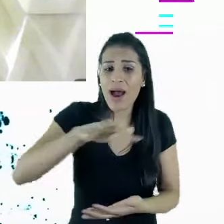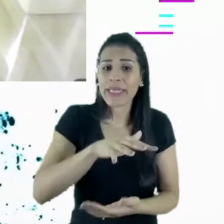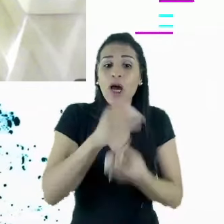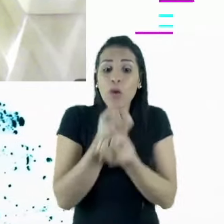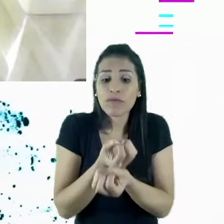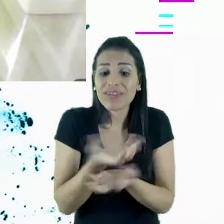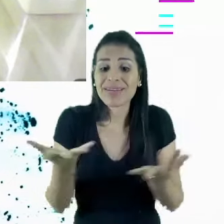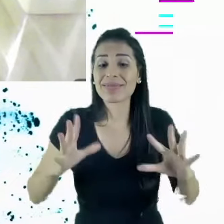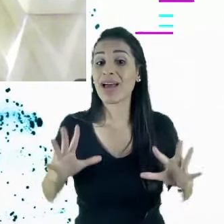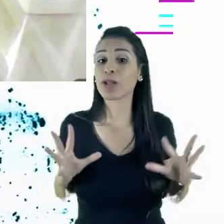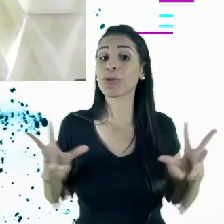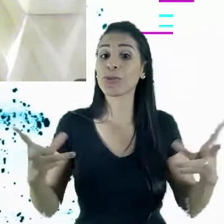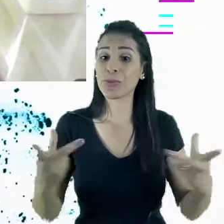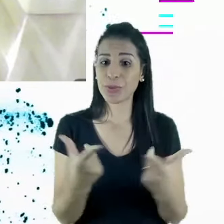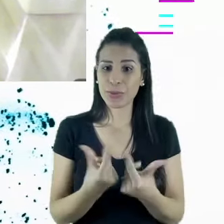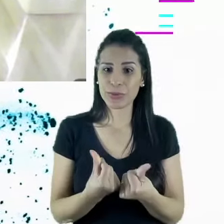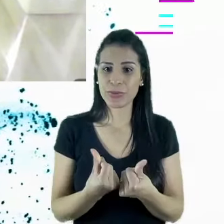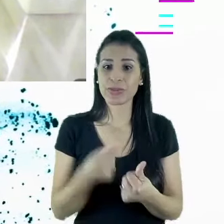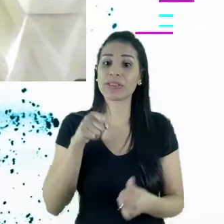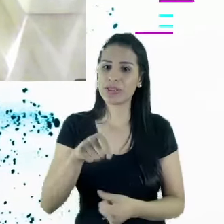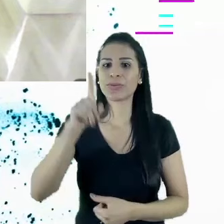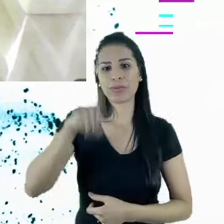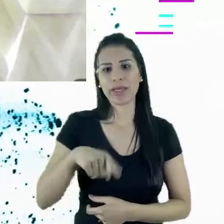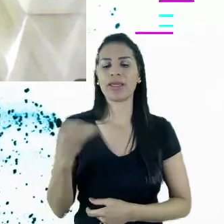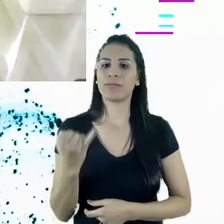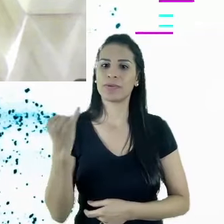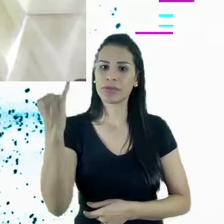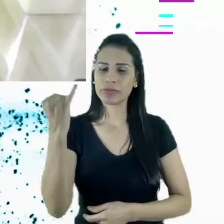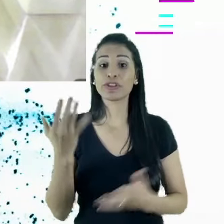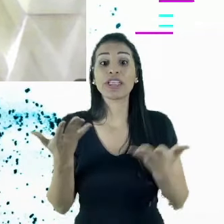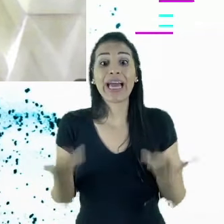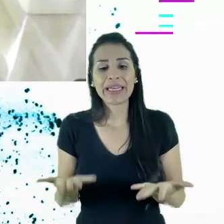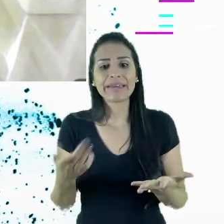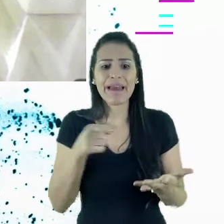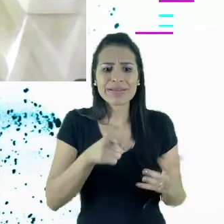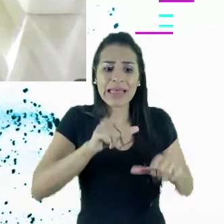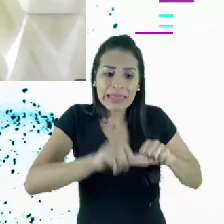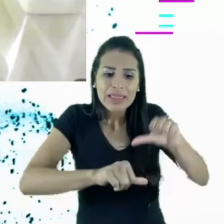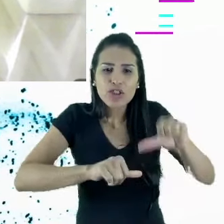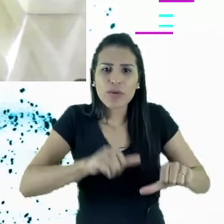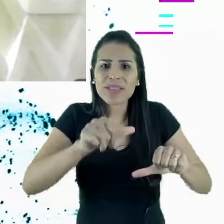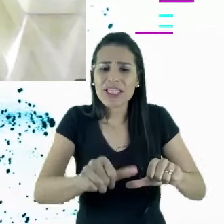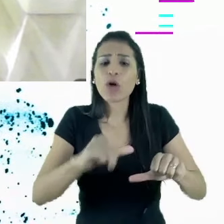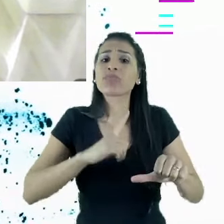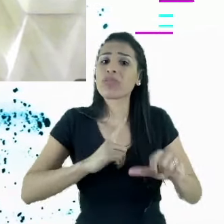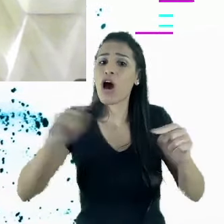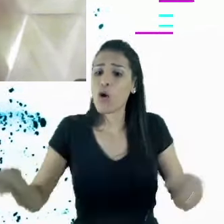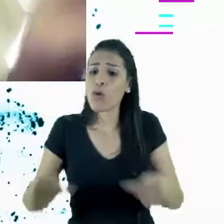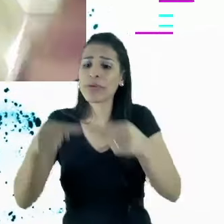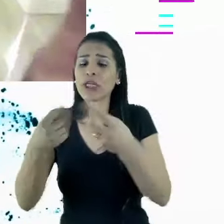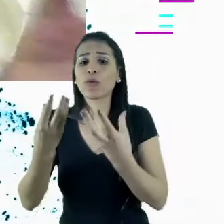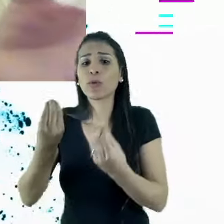importantes. E aí a gente vê transformação, e essa transformação ela está muito conectada ao consumidor que busca conteúdo.